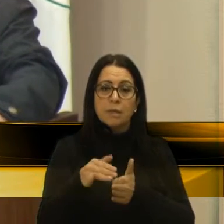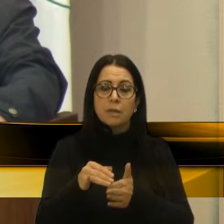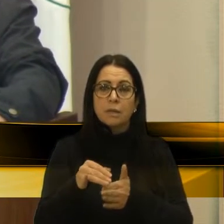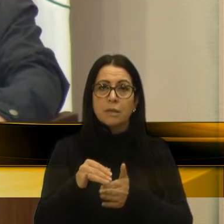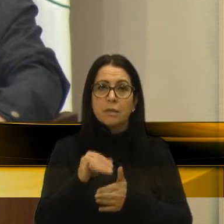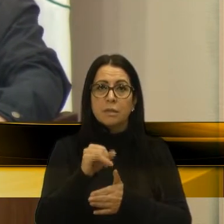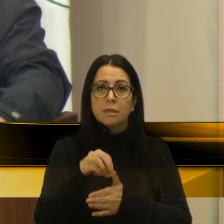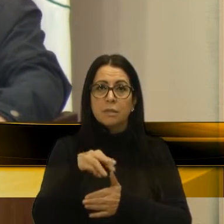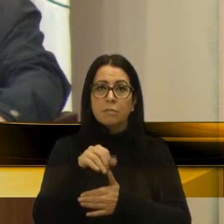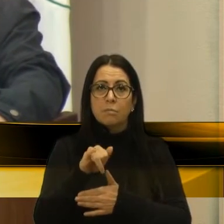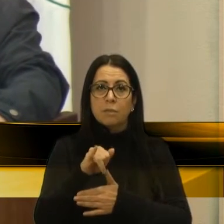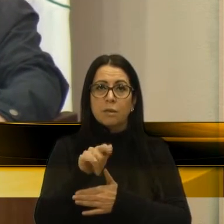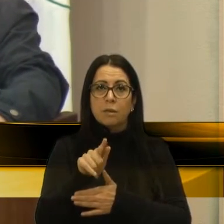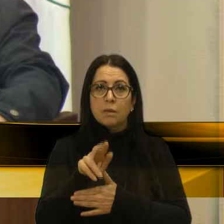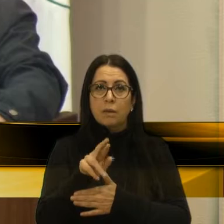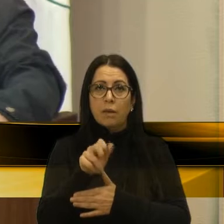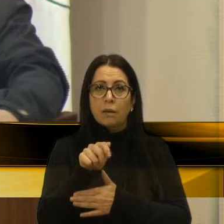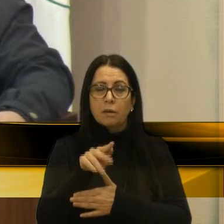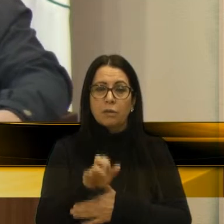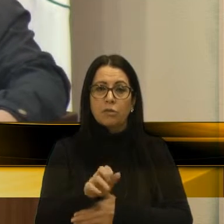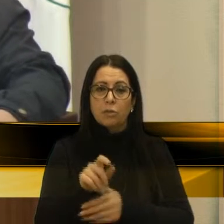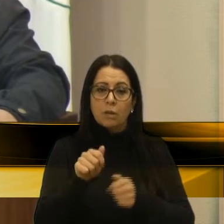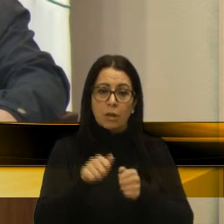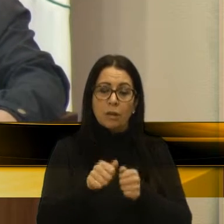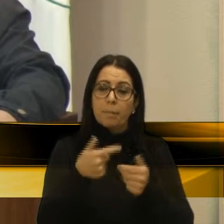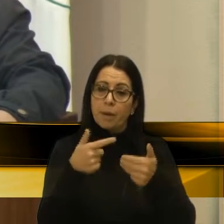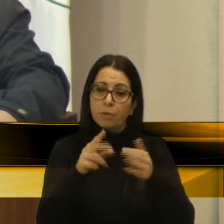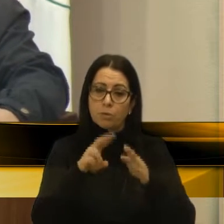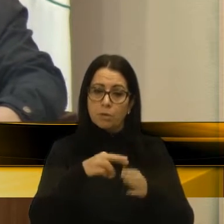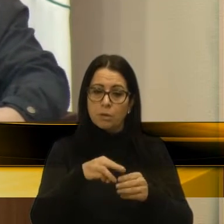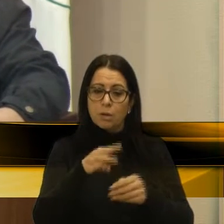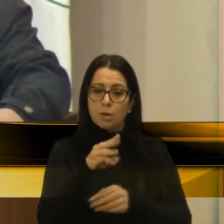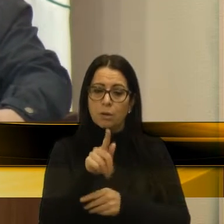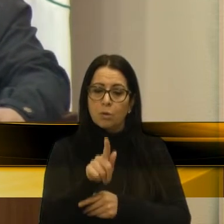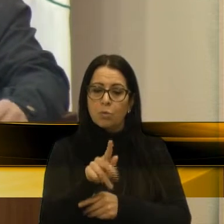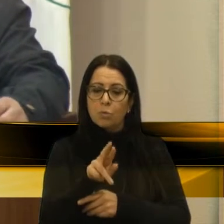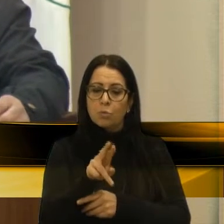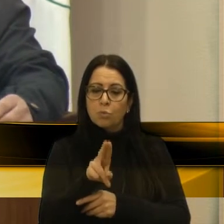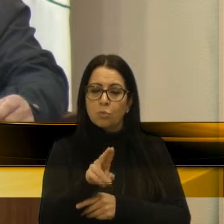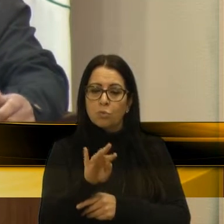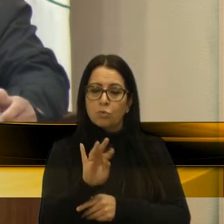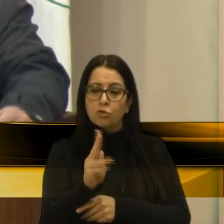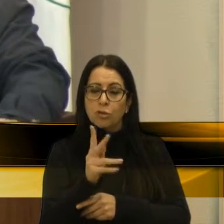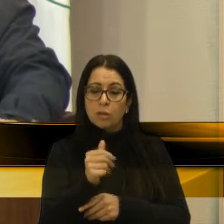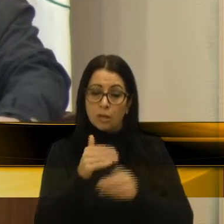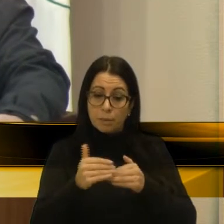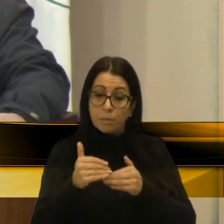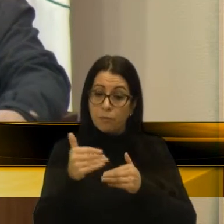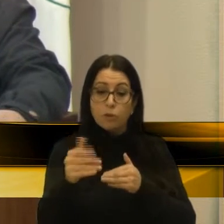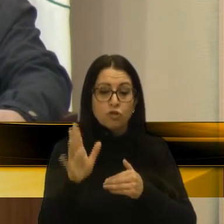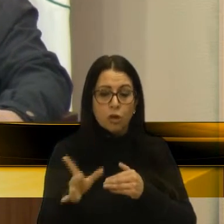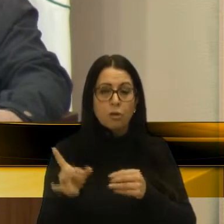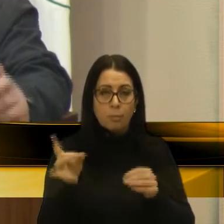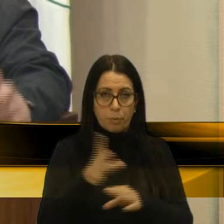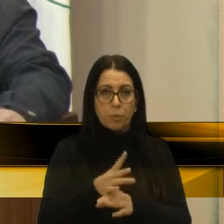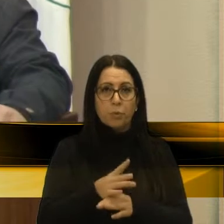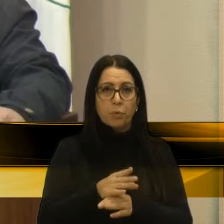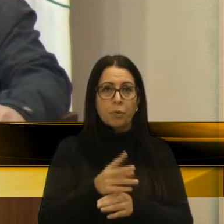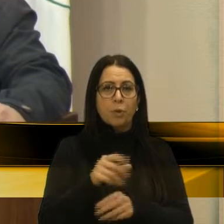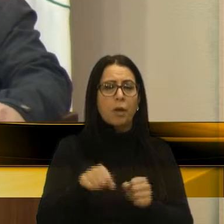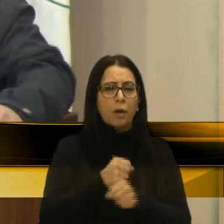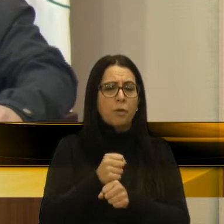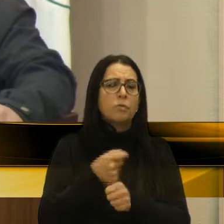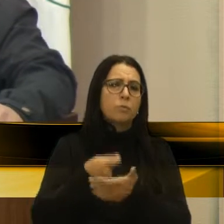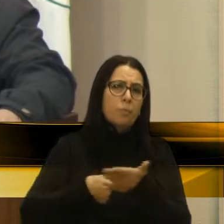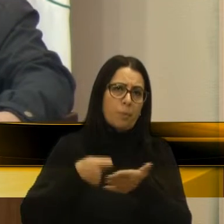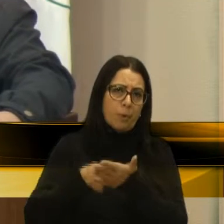a Grutinha, quando a Grutinha para frente já tem o asfaltamento pronto. Então, isso aqui foi uma demanda de muitos anos cobrado, lembrando